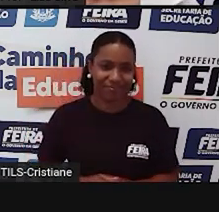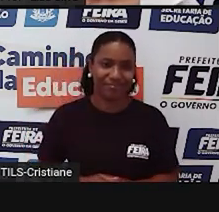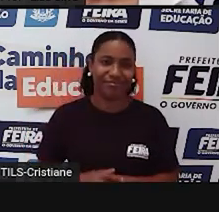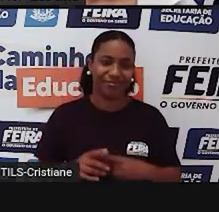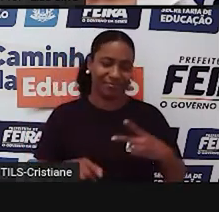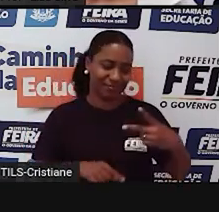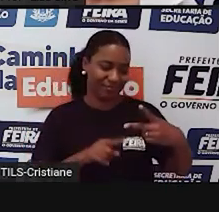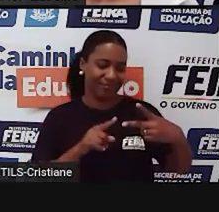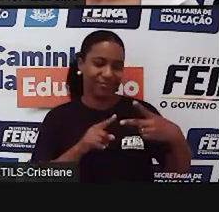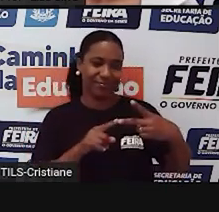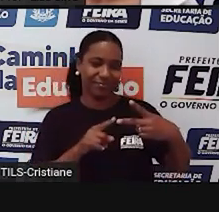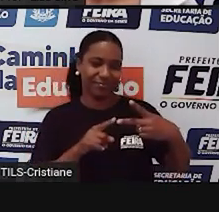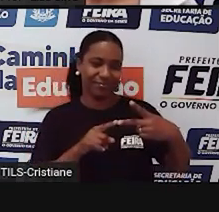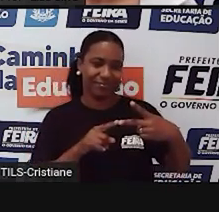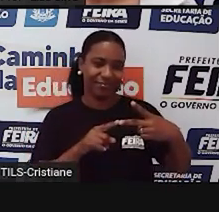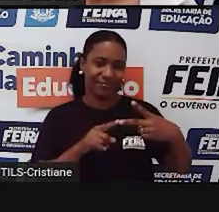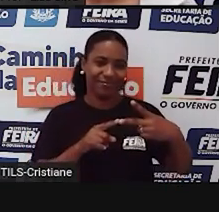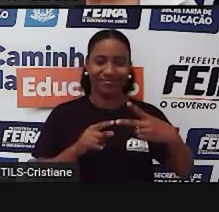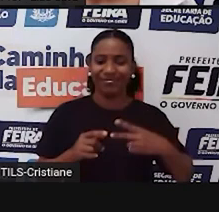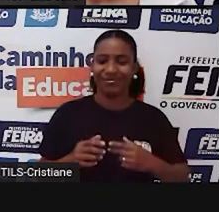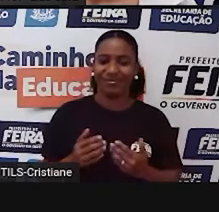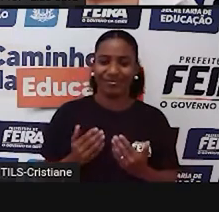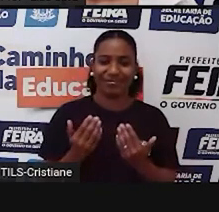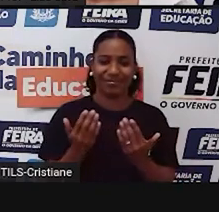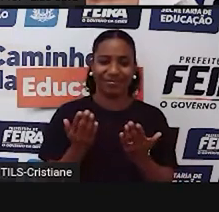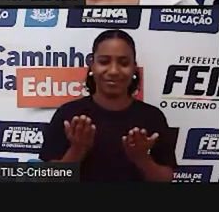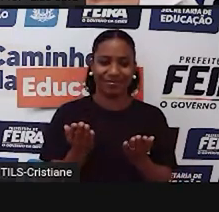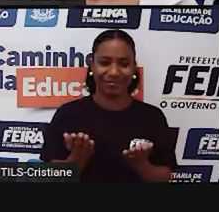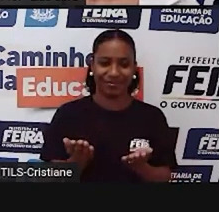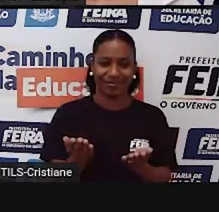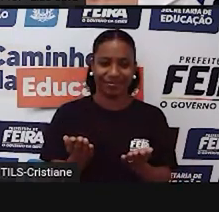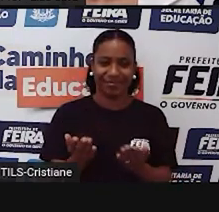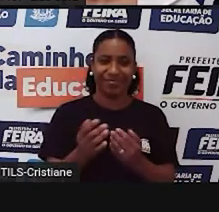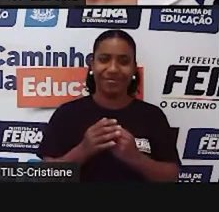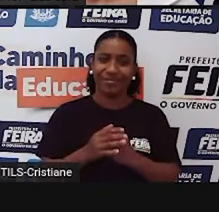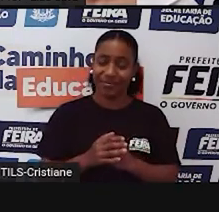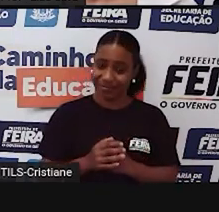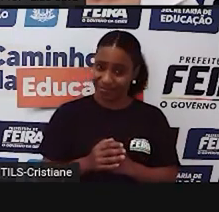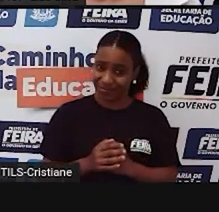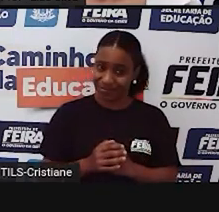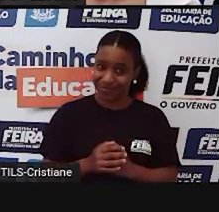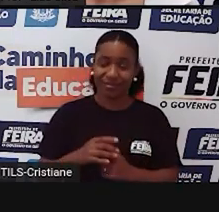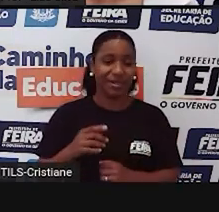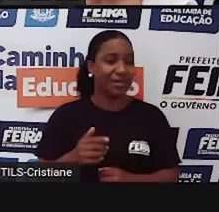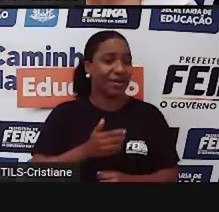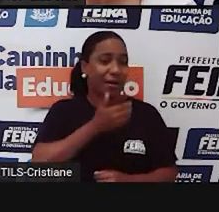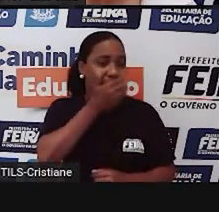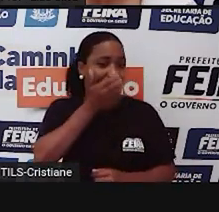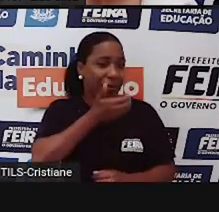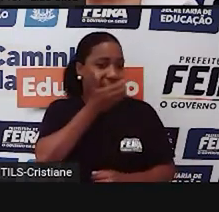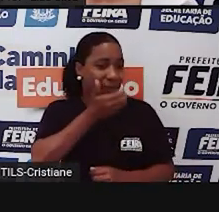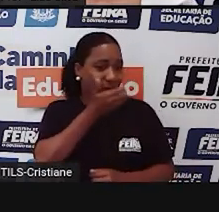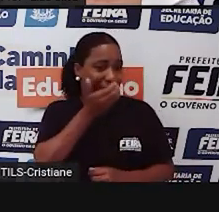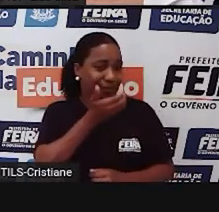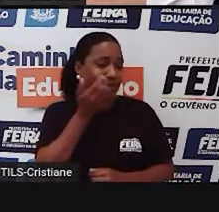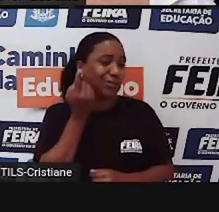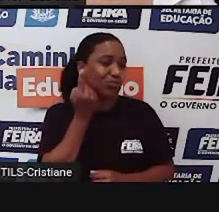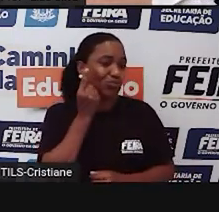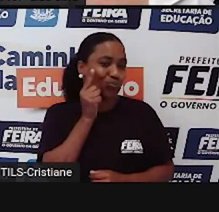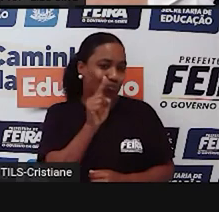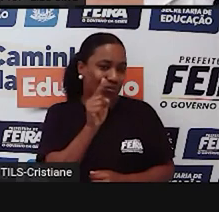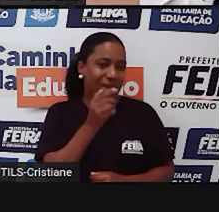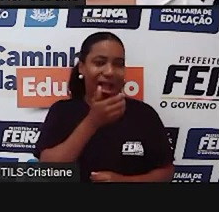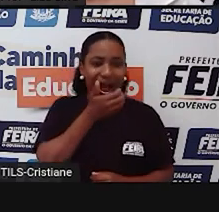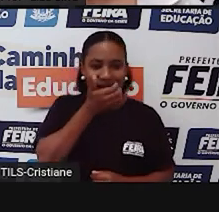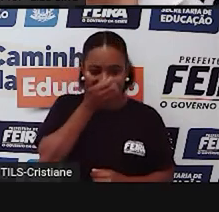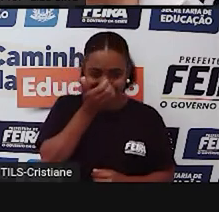remember, a day-to-day-to-day-to uma maçã por dia, mantém o médico afastado. A gente não utiliza